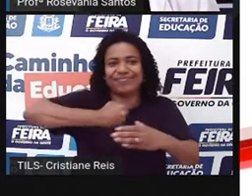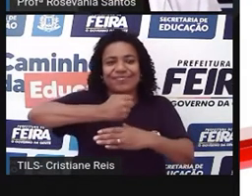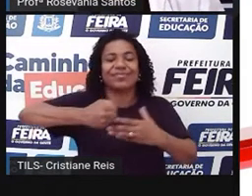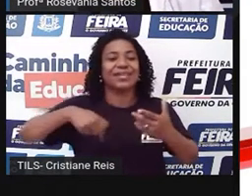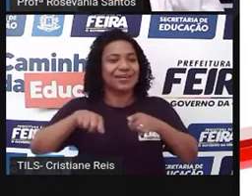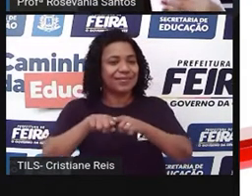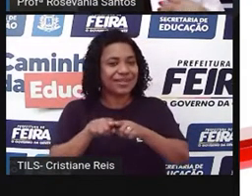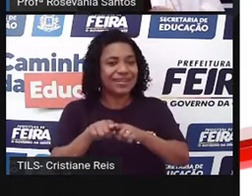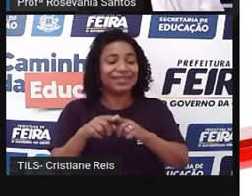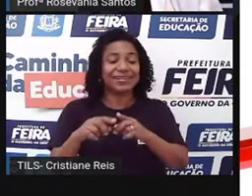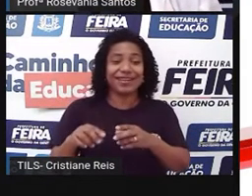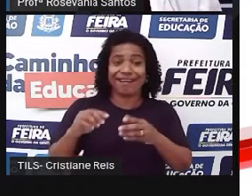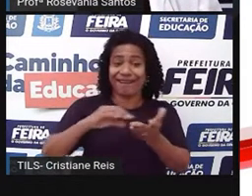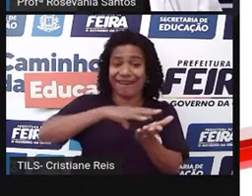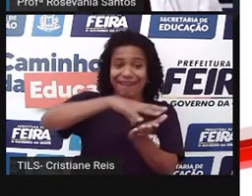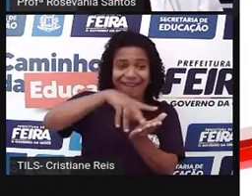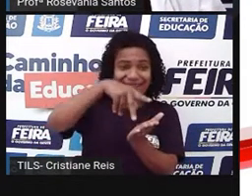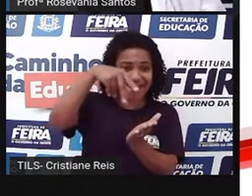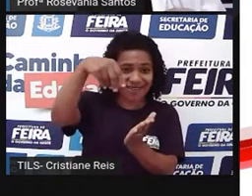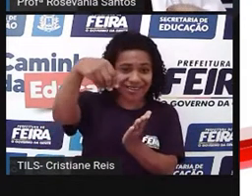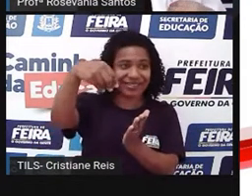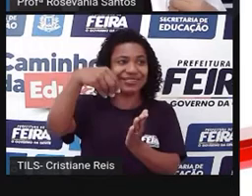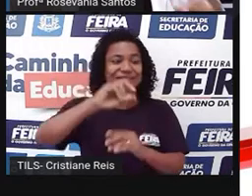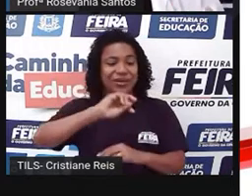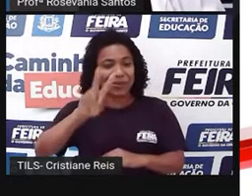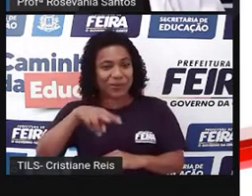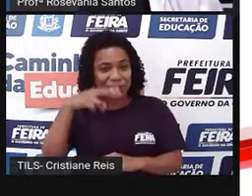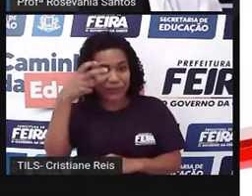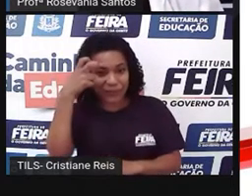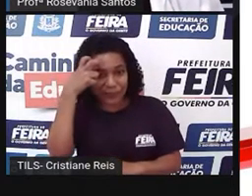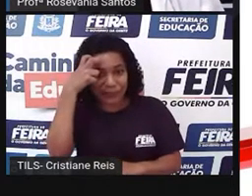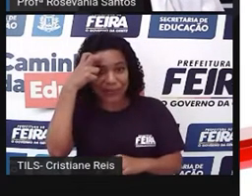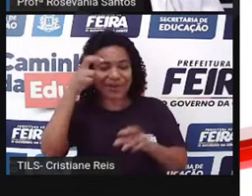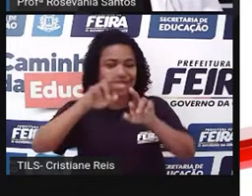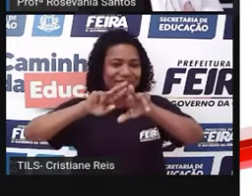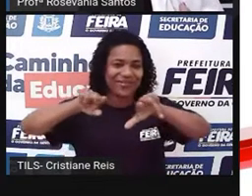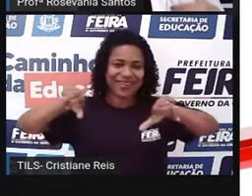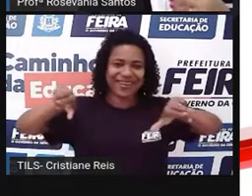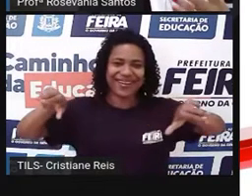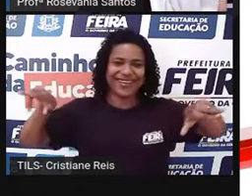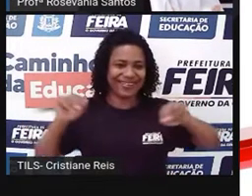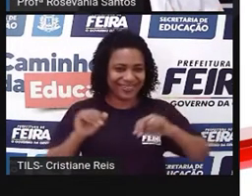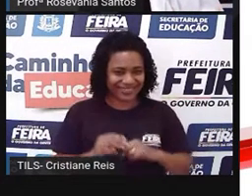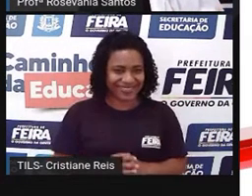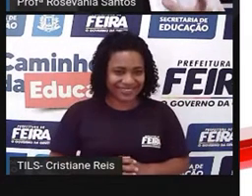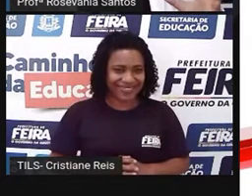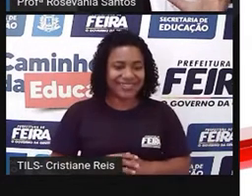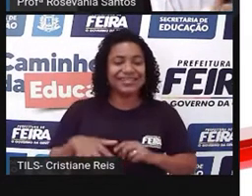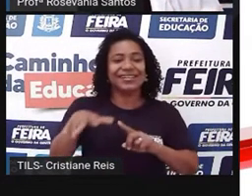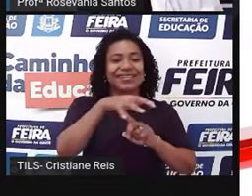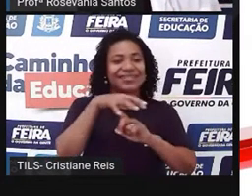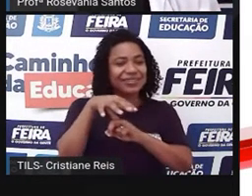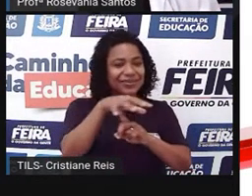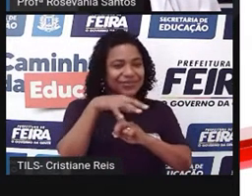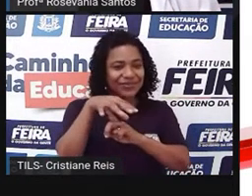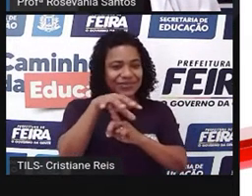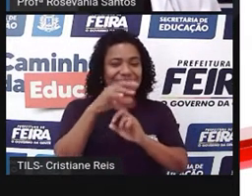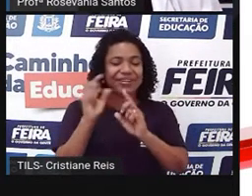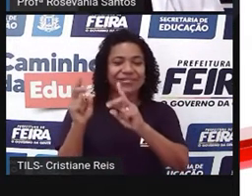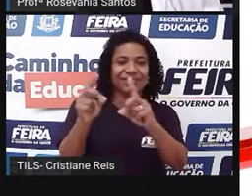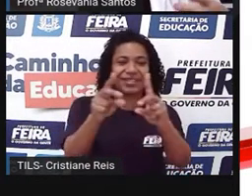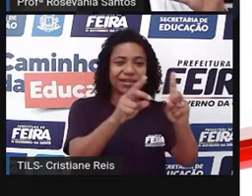culturais, temos os artesanatos, nós temos a feira, né, dos produtos